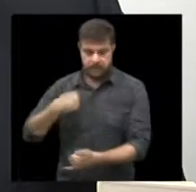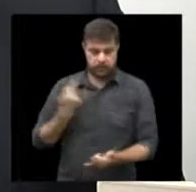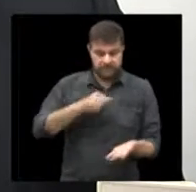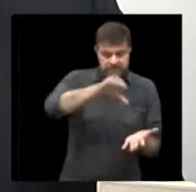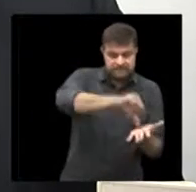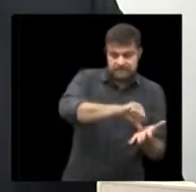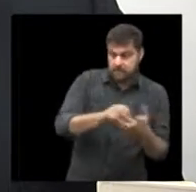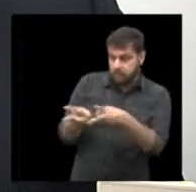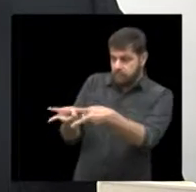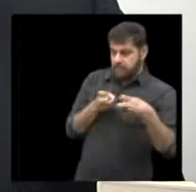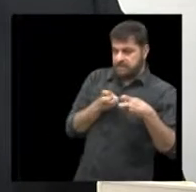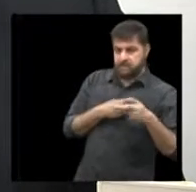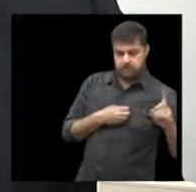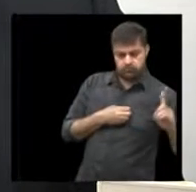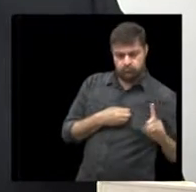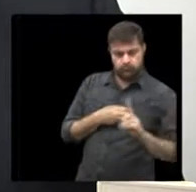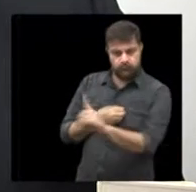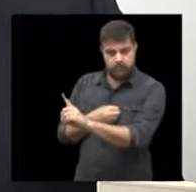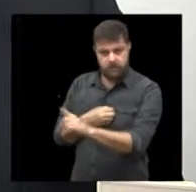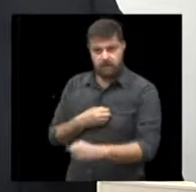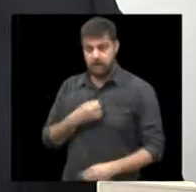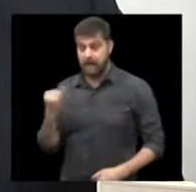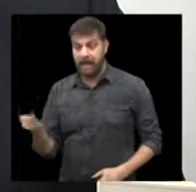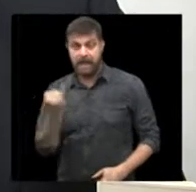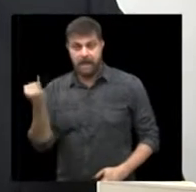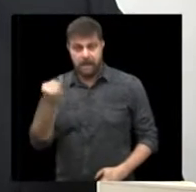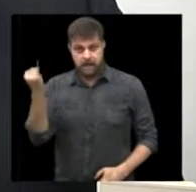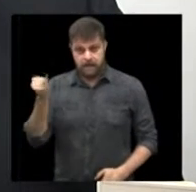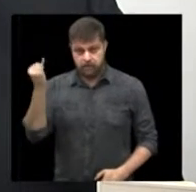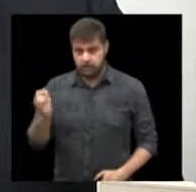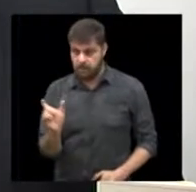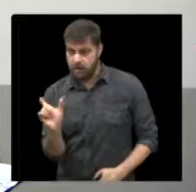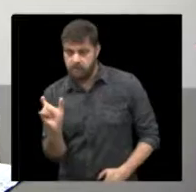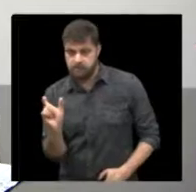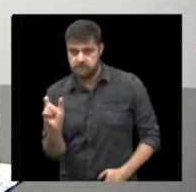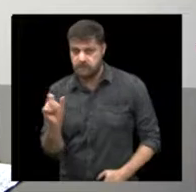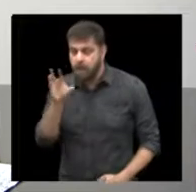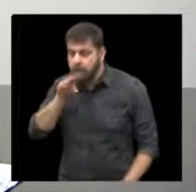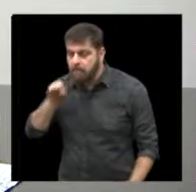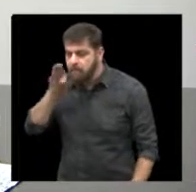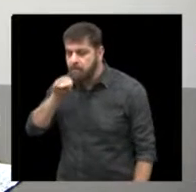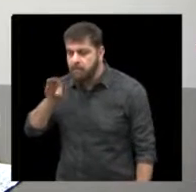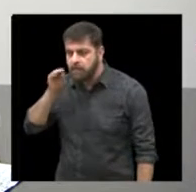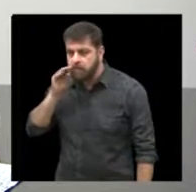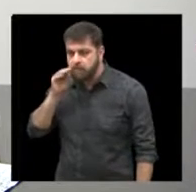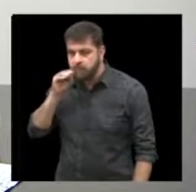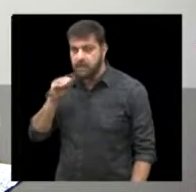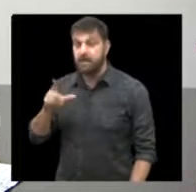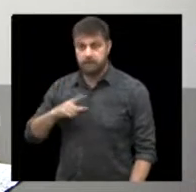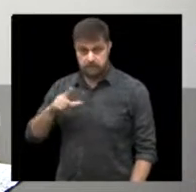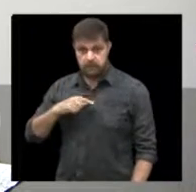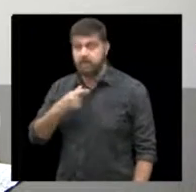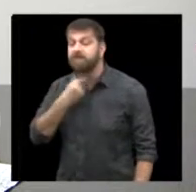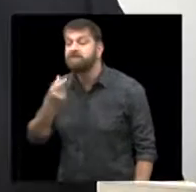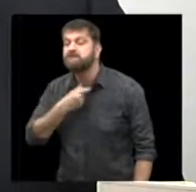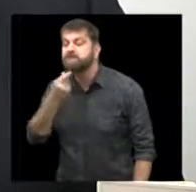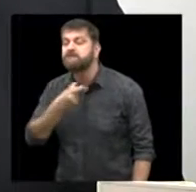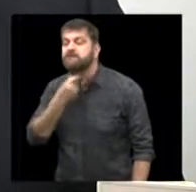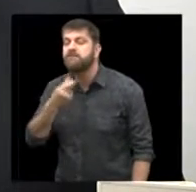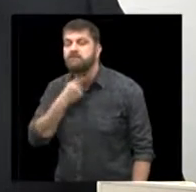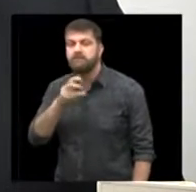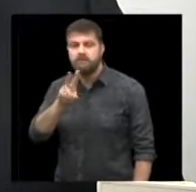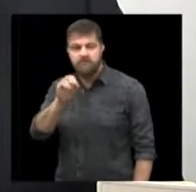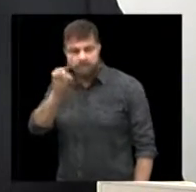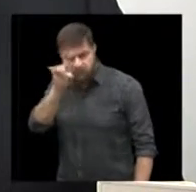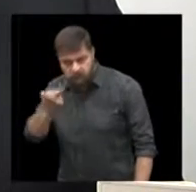entrar imediatamente em contato é importante falar que esse objeto fala com o cliente ele tem áudio ele já tem